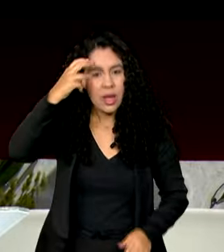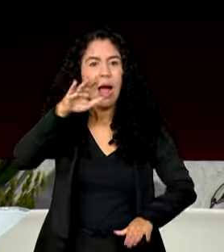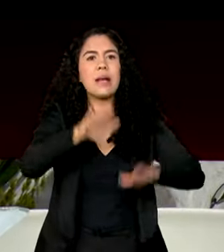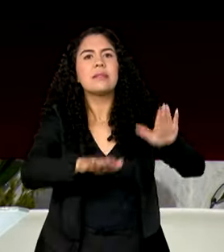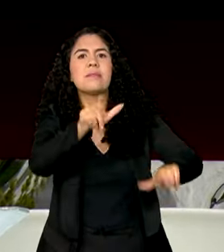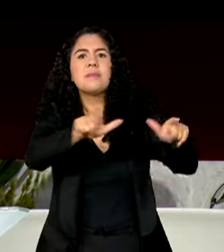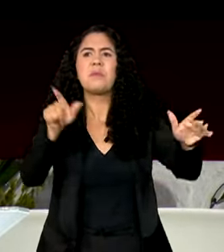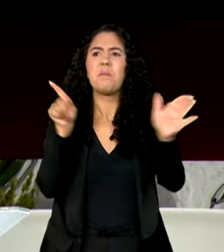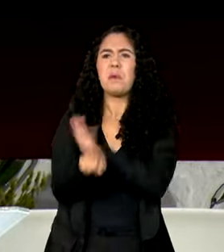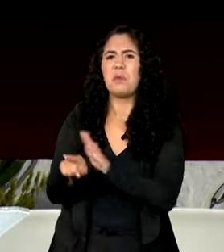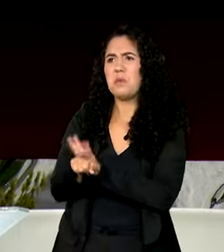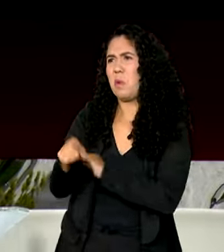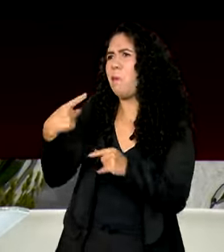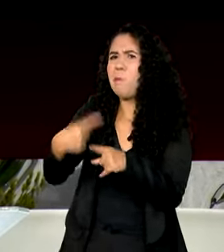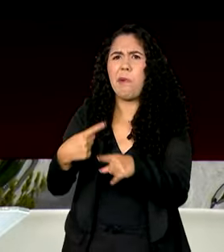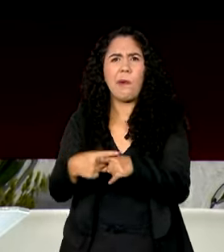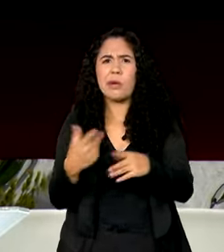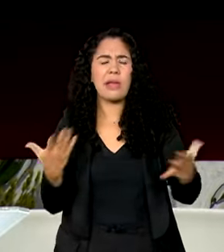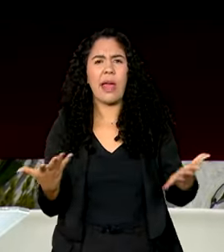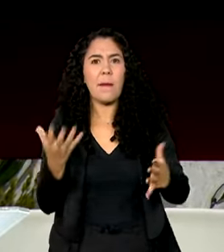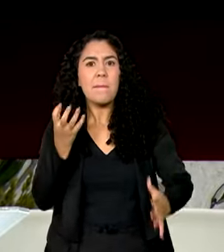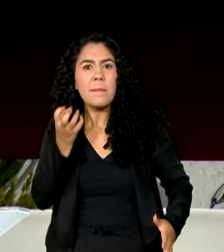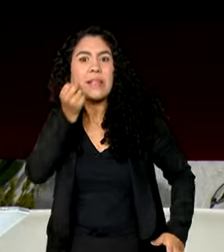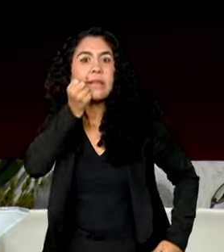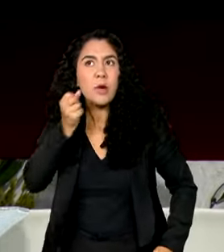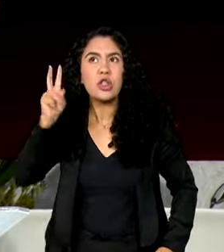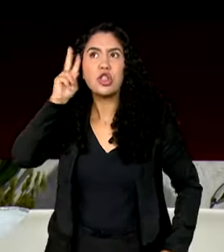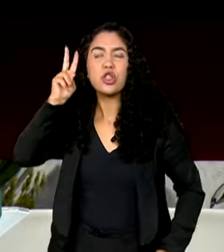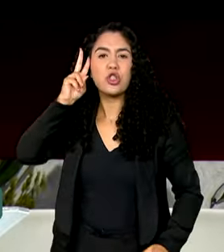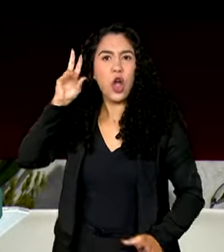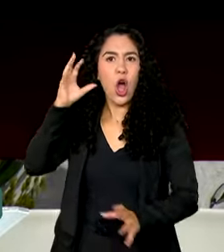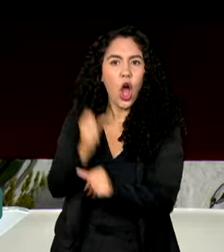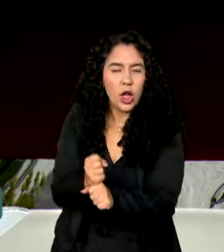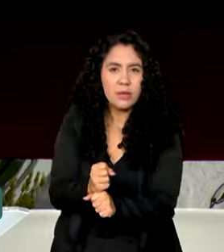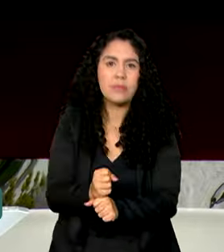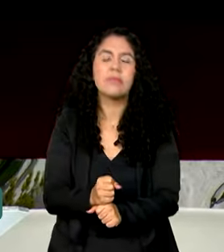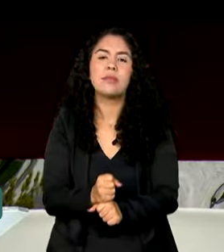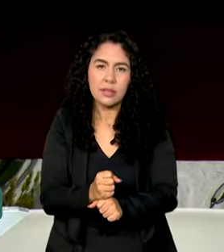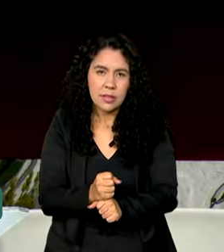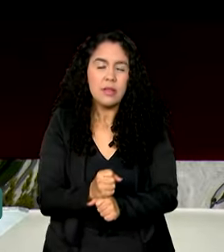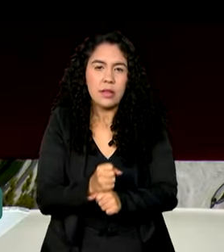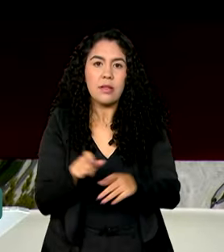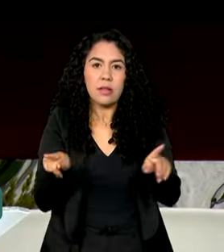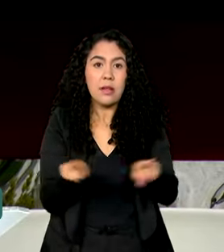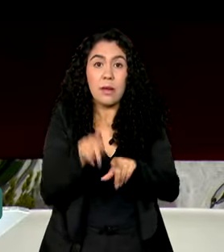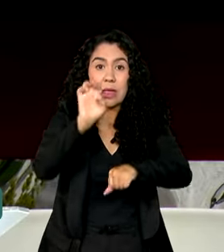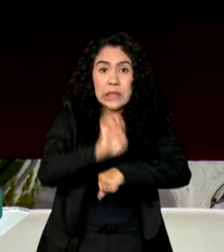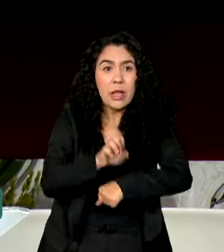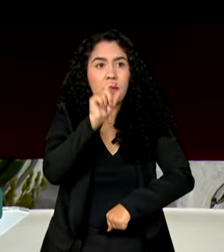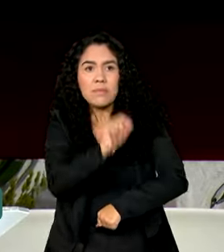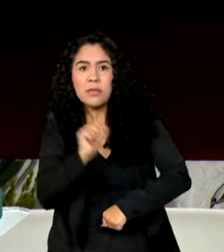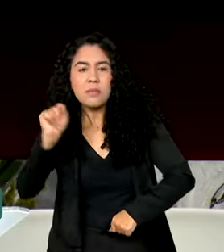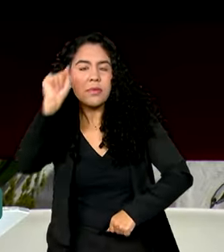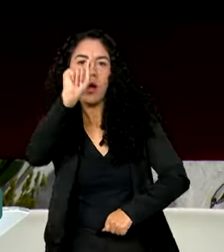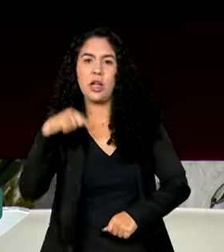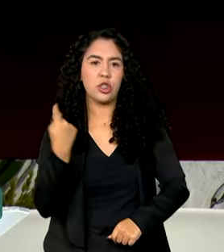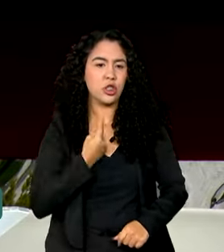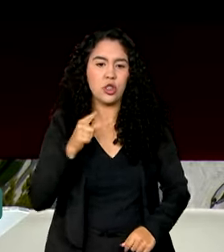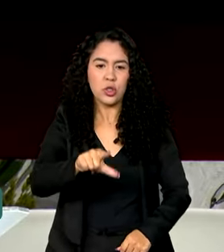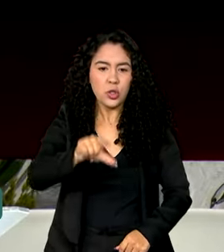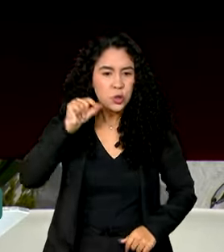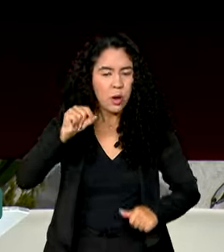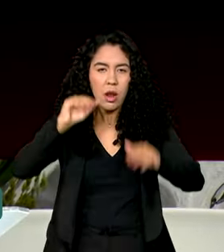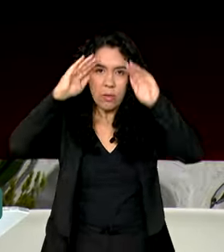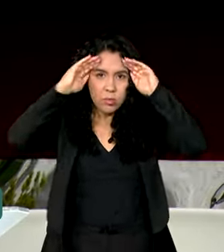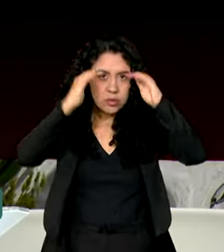por que patrimônio histórico, na verdade, das estatais. A nossa opção foi se